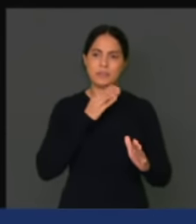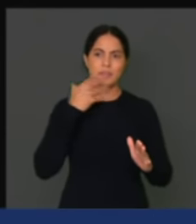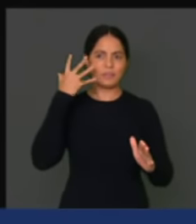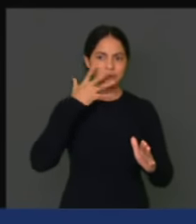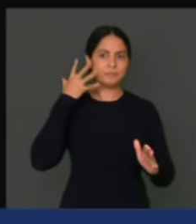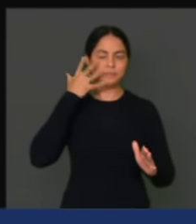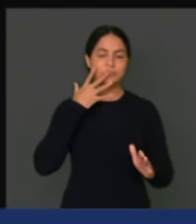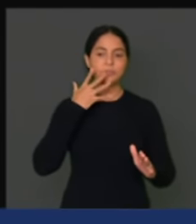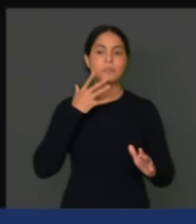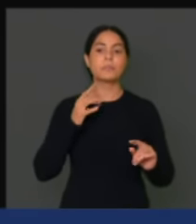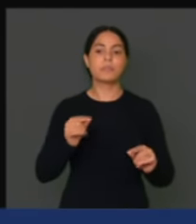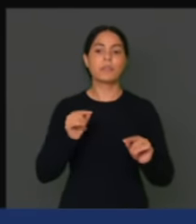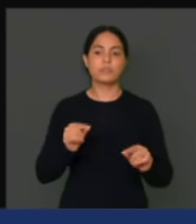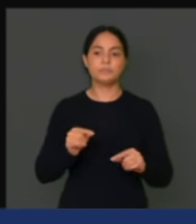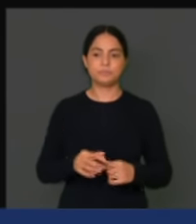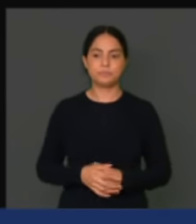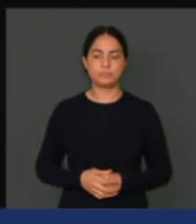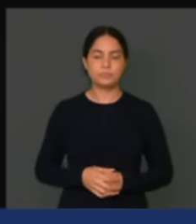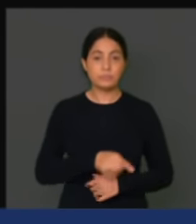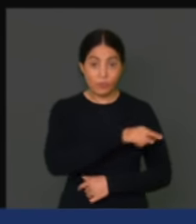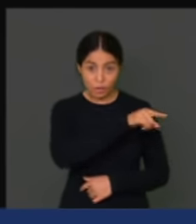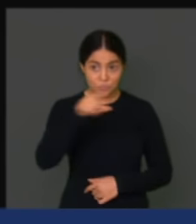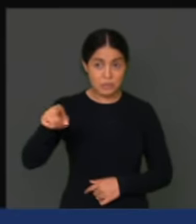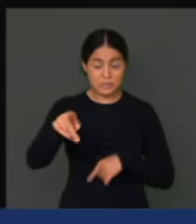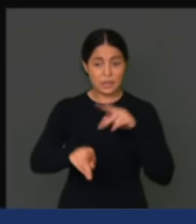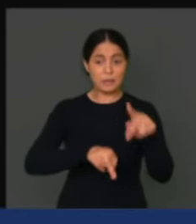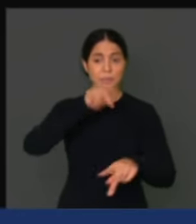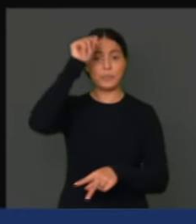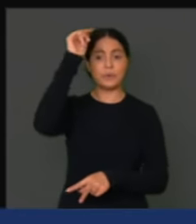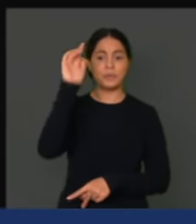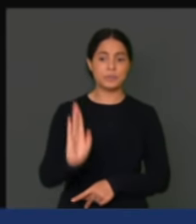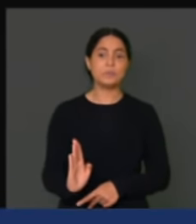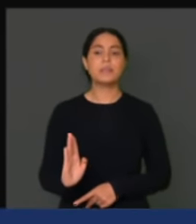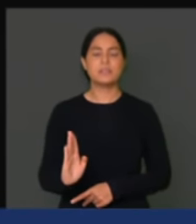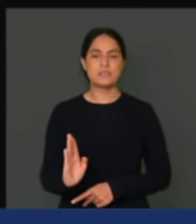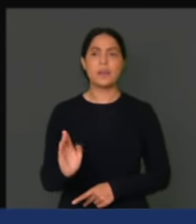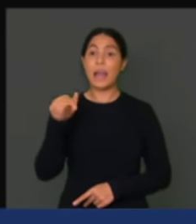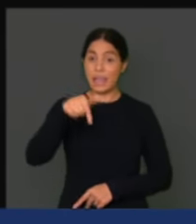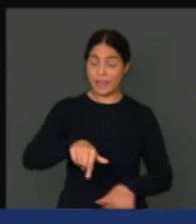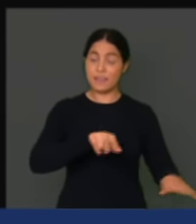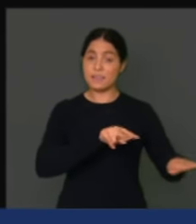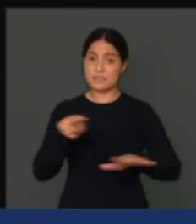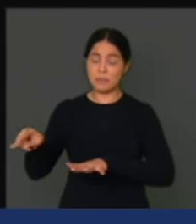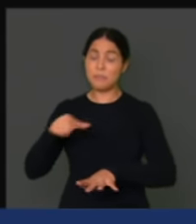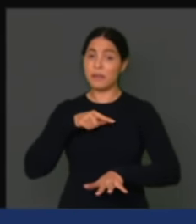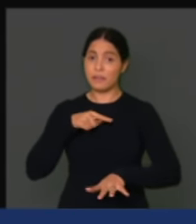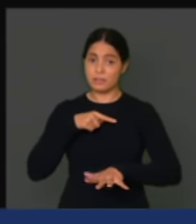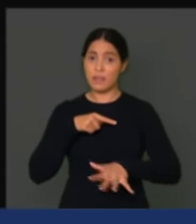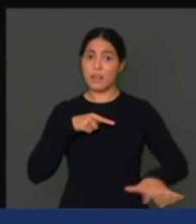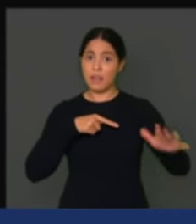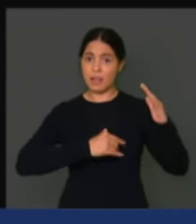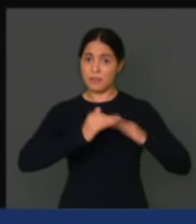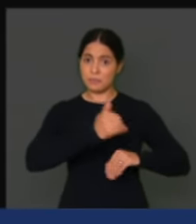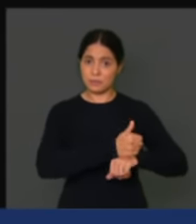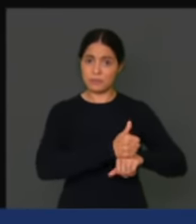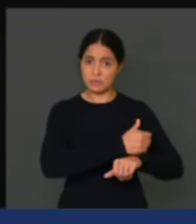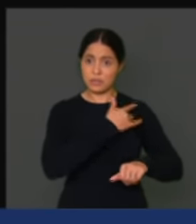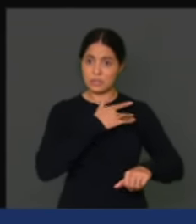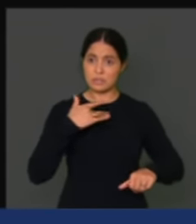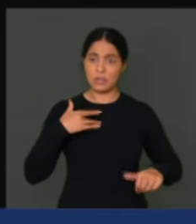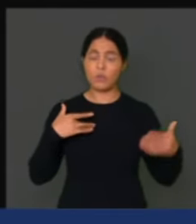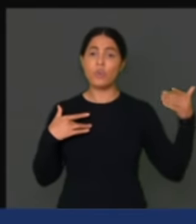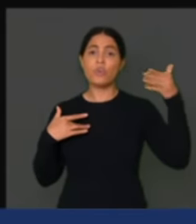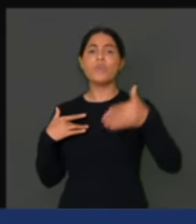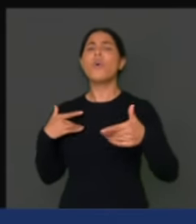breves comunicações para dizer ao povo brasileiro que, essa semana, os agentes comunitários de saúde estão em Brasília para